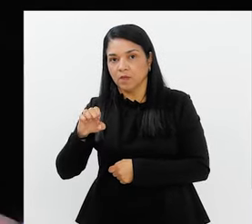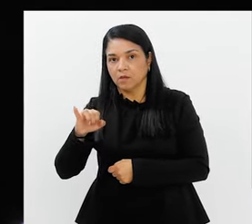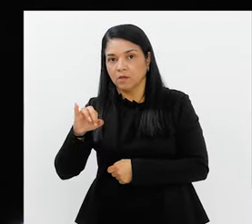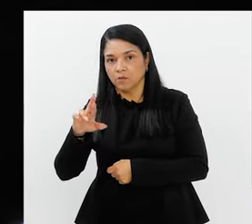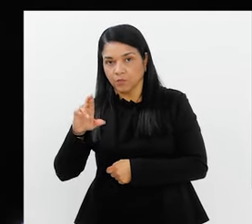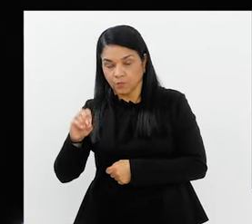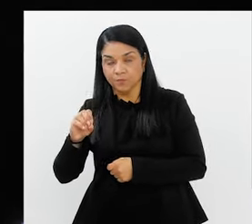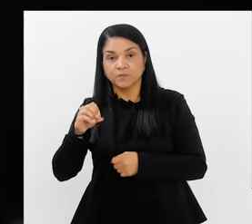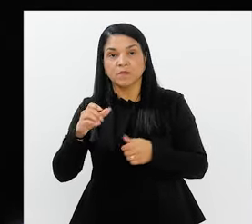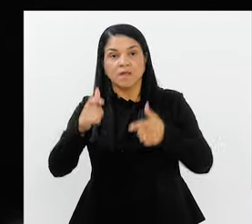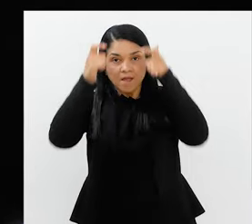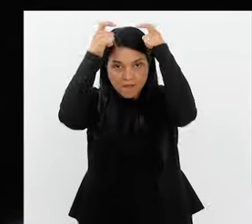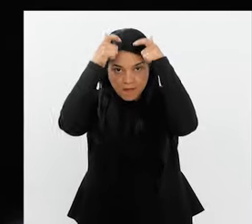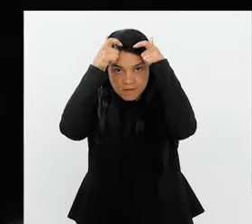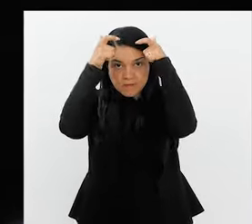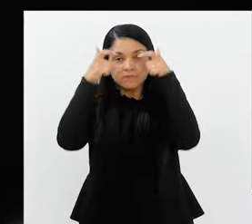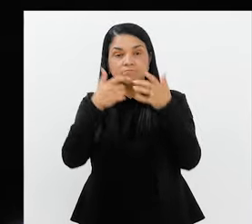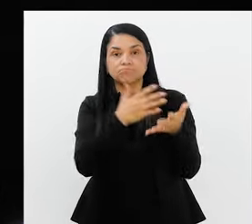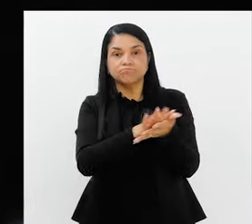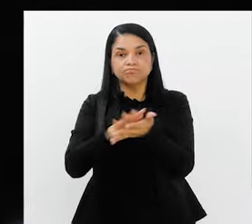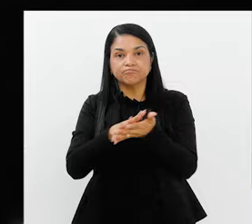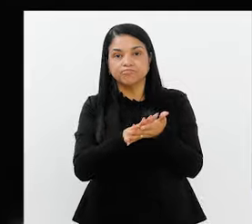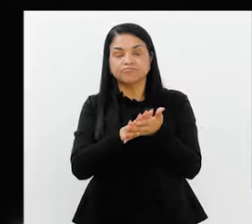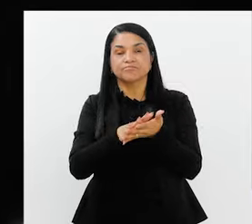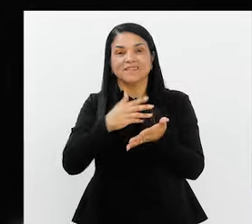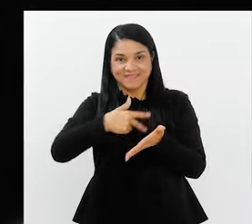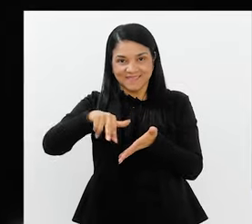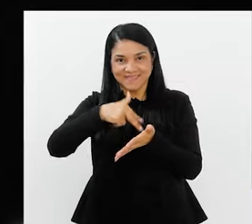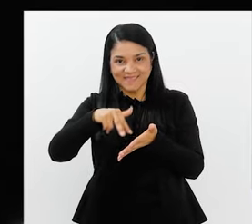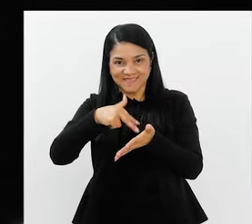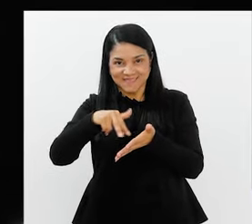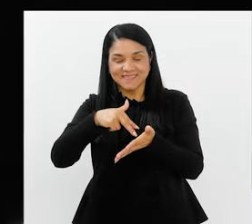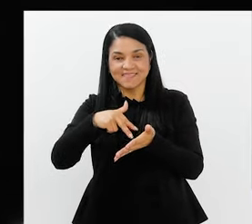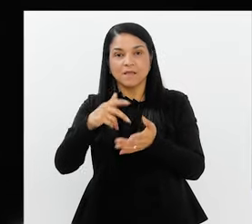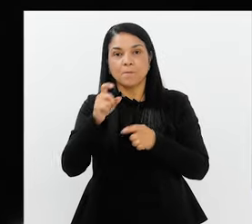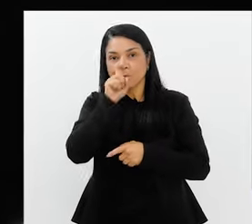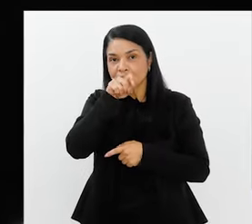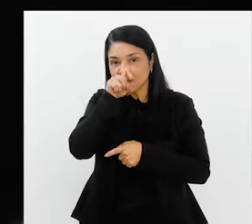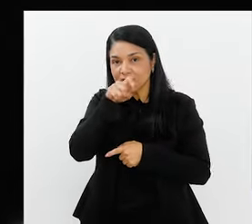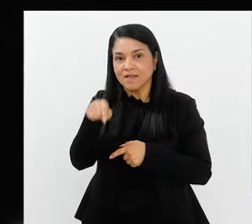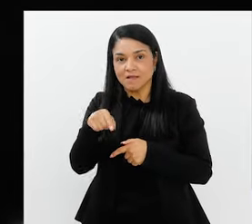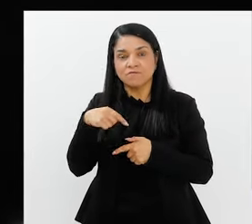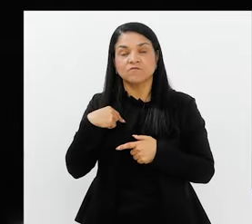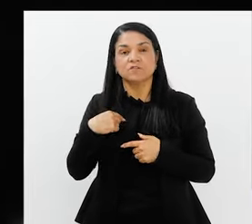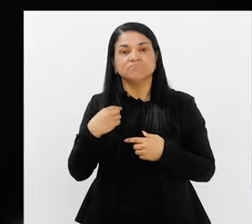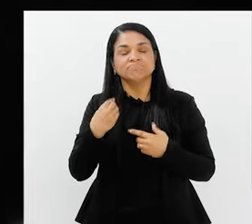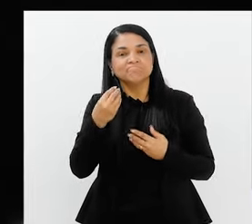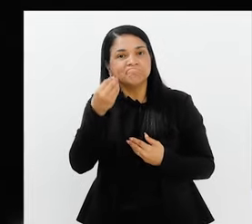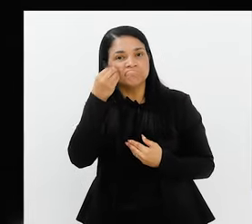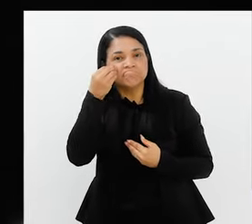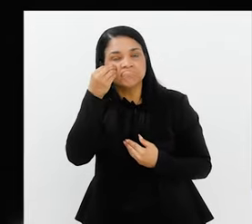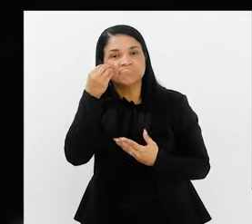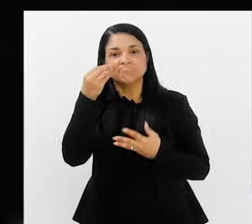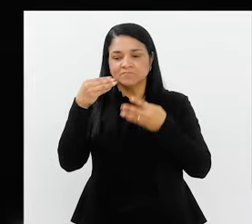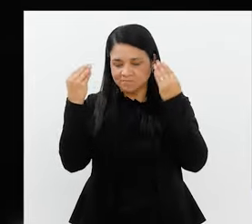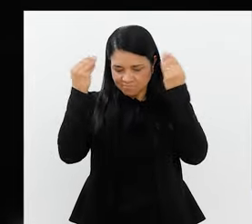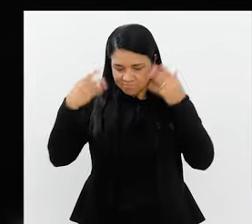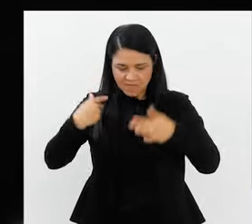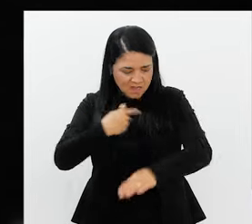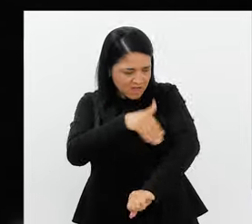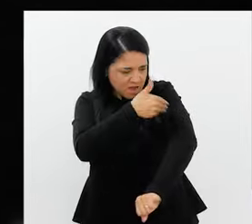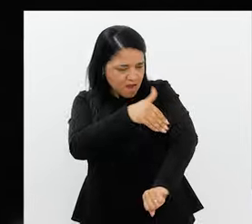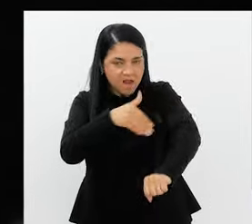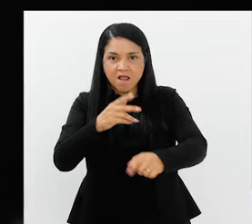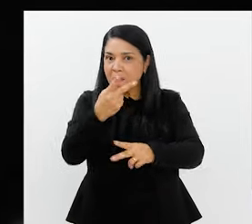rainha de bateria da Portela, levou todos os prêmios possíveis para uma rainha com o trabalho de maquiagem corporal, e